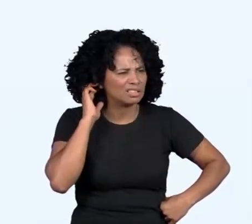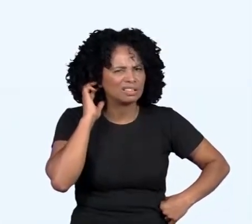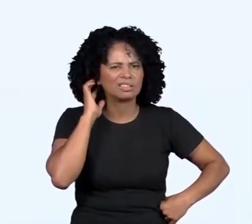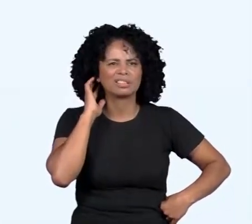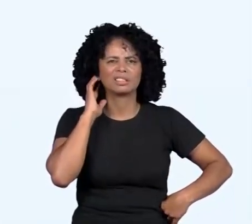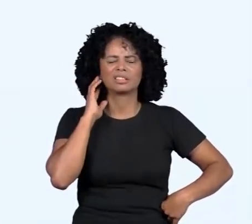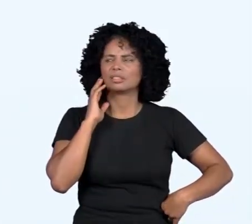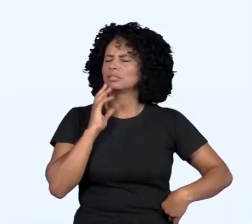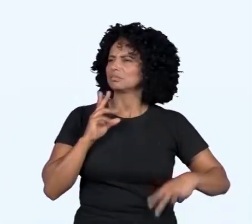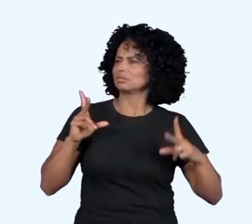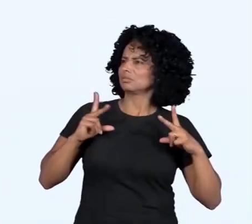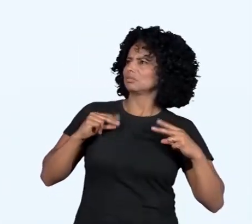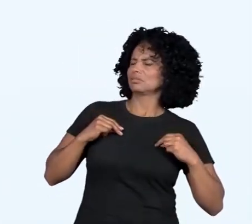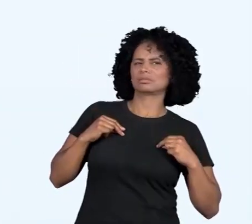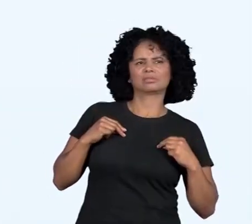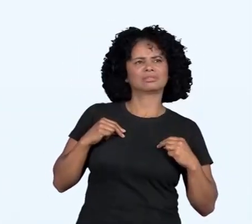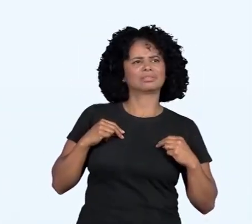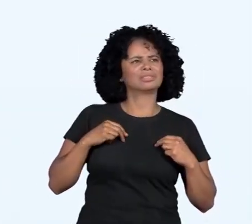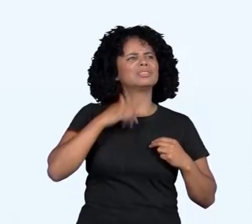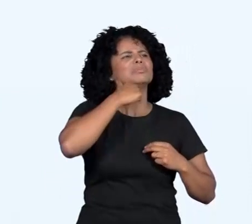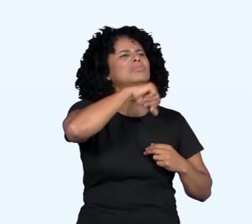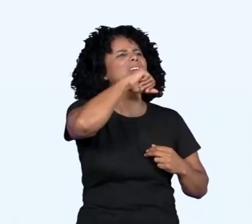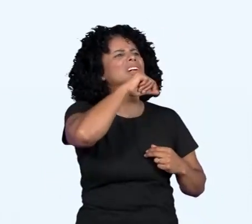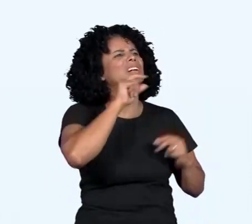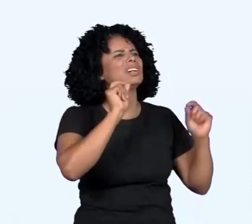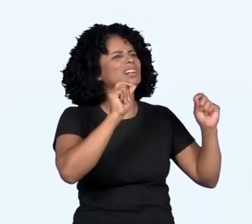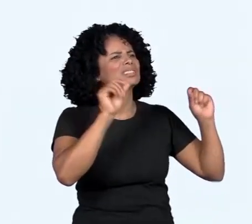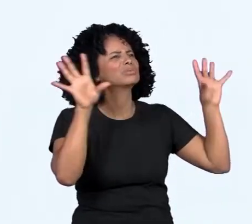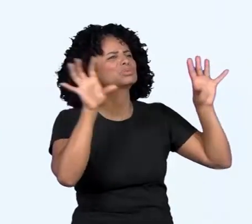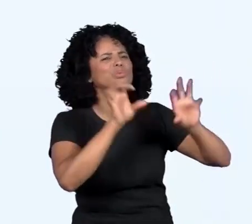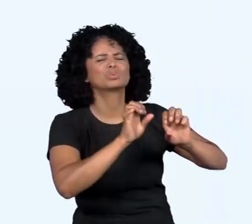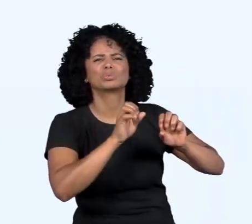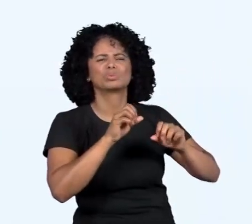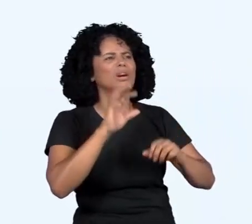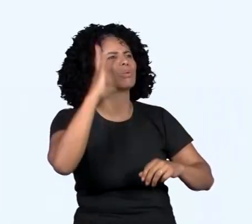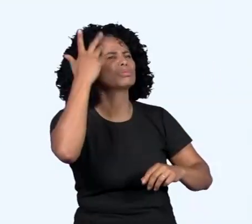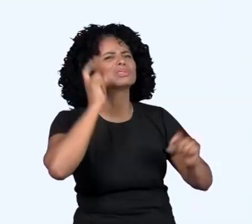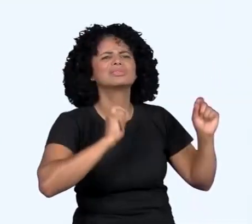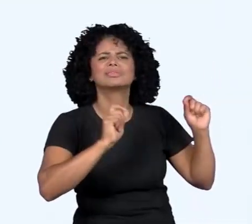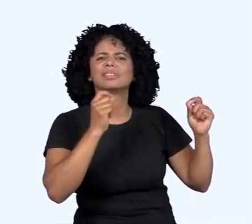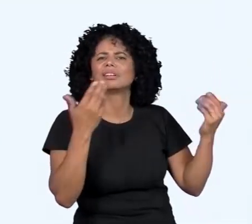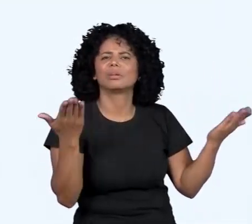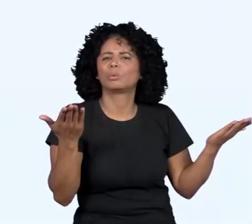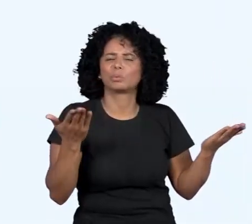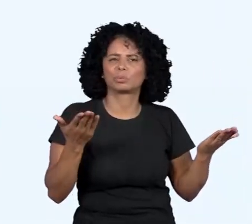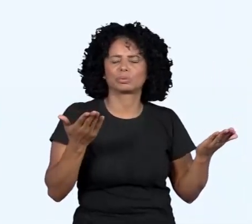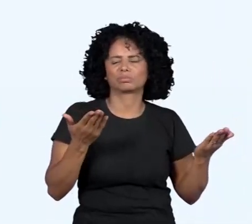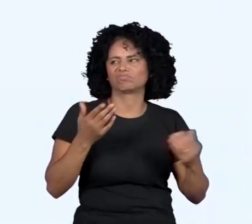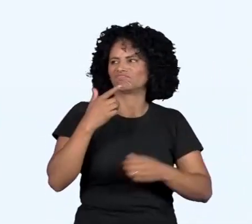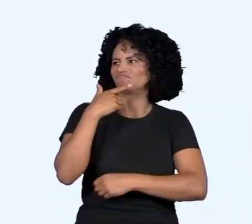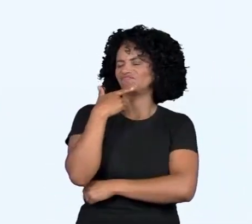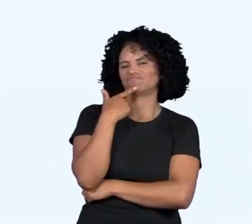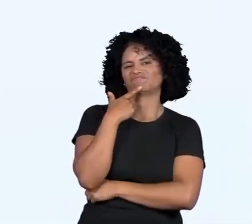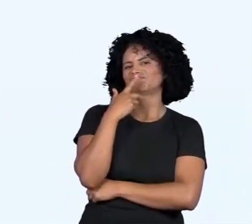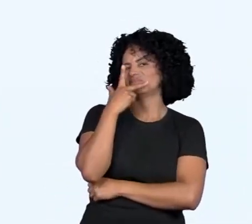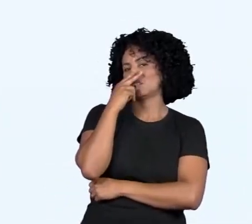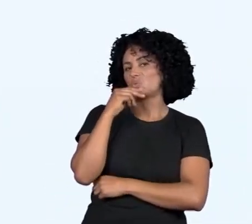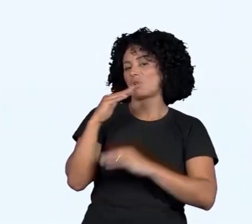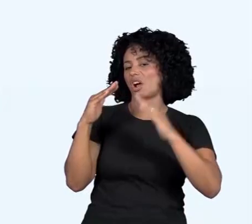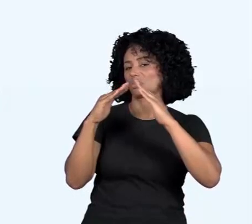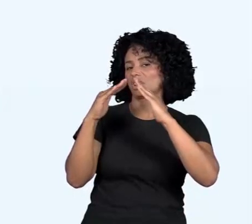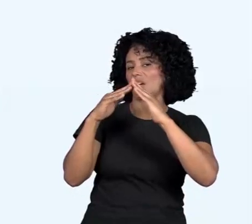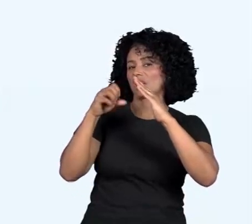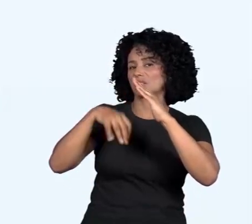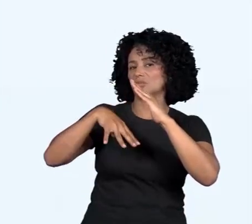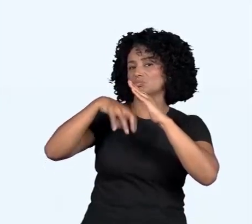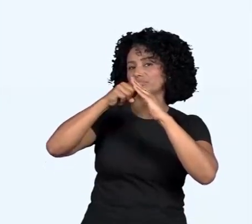Nossa! Mãe, que escuridão! O aconteceu? Xiii, acabou a energia elétrica,